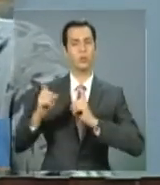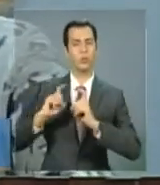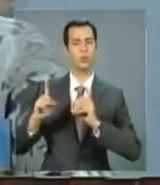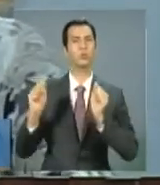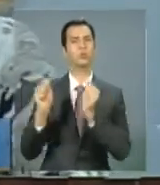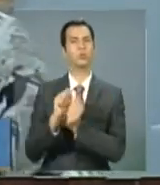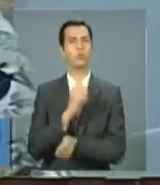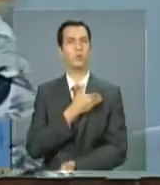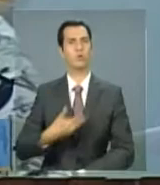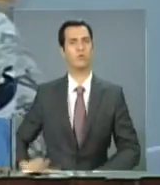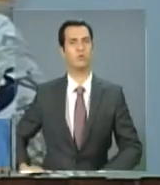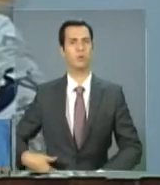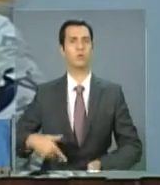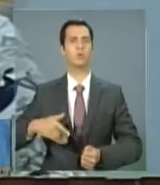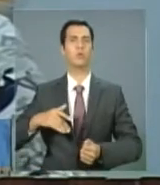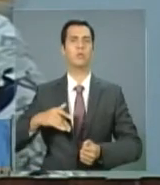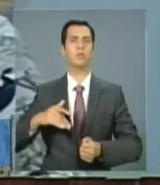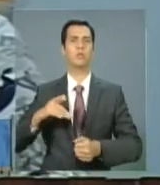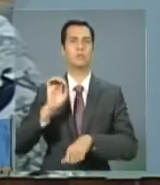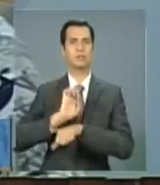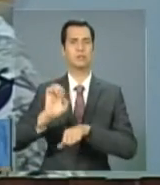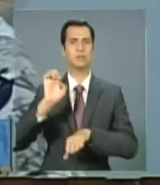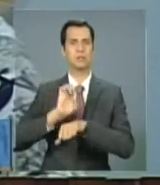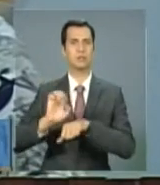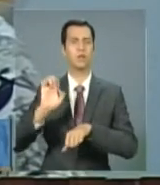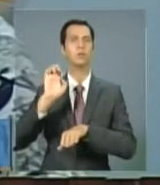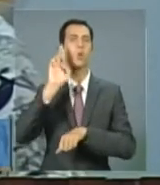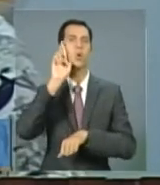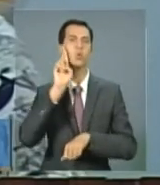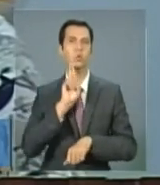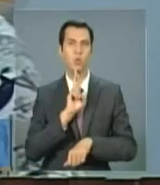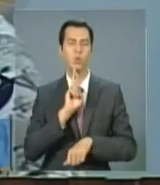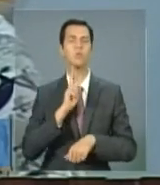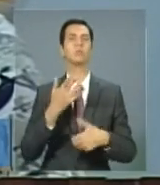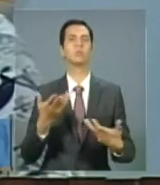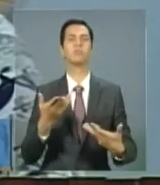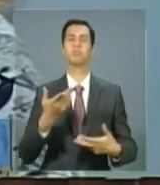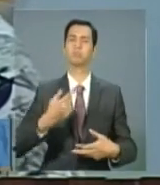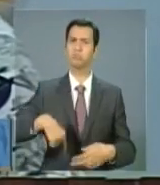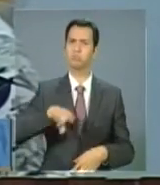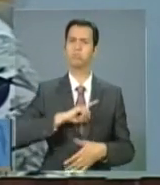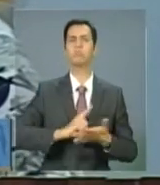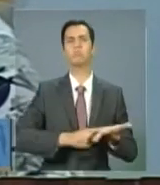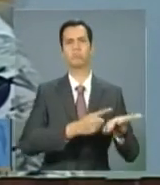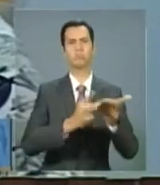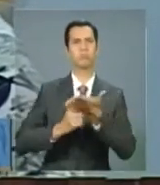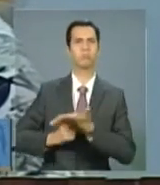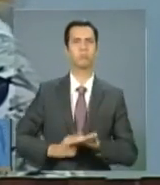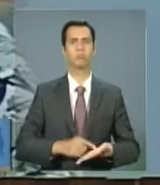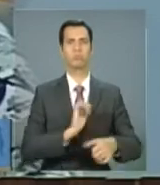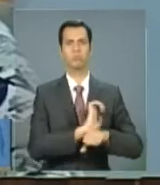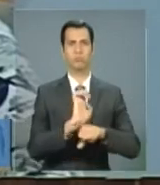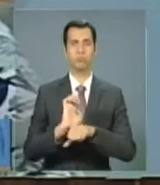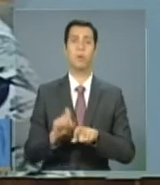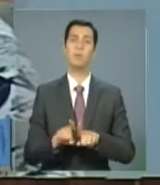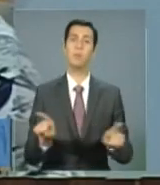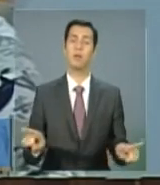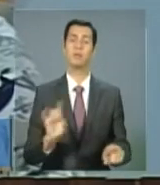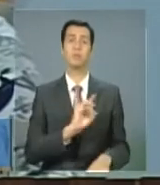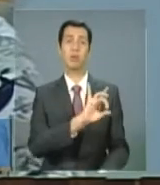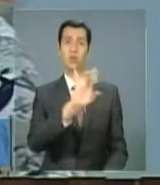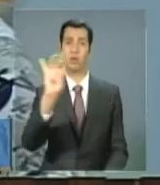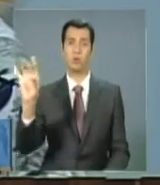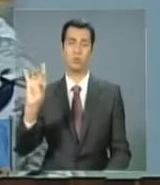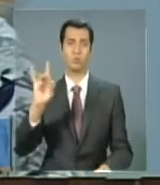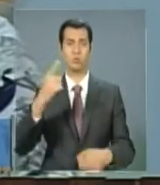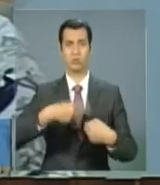nós estamos seguindo nossos tratos estaduais. Agora, cada um dos municípios também pode organizar o conjunto das